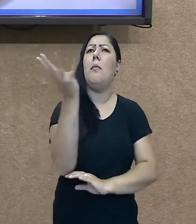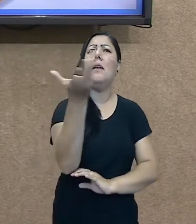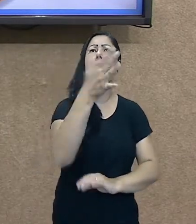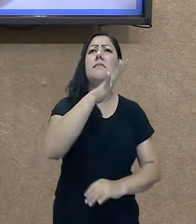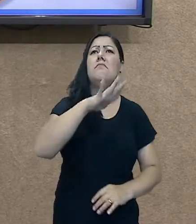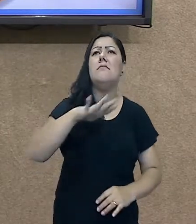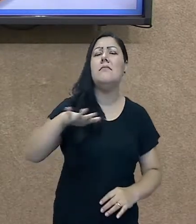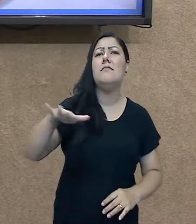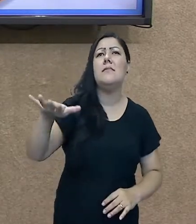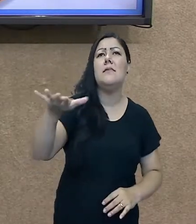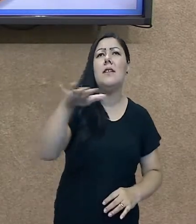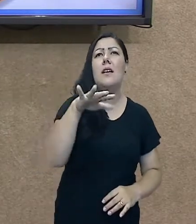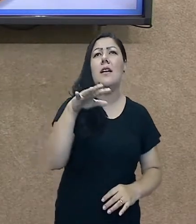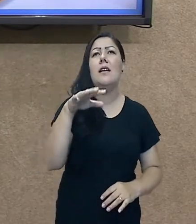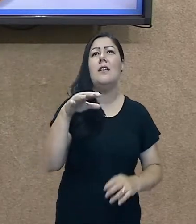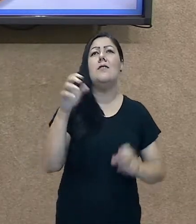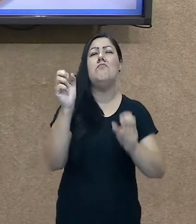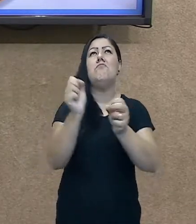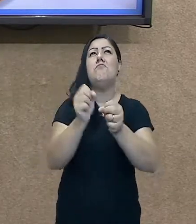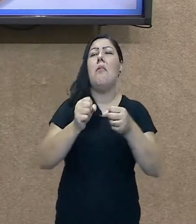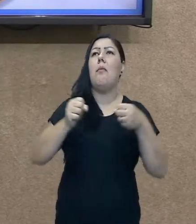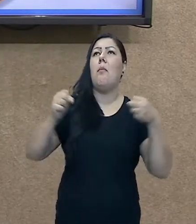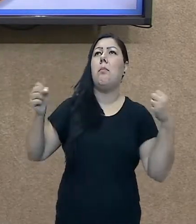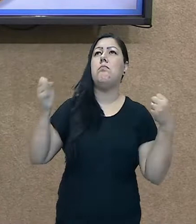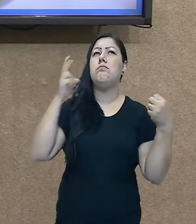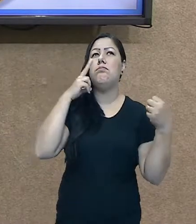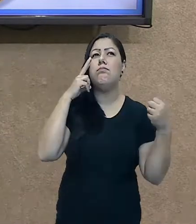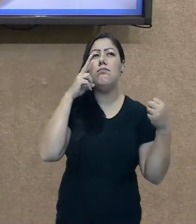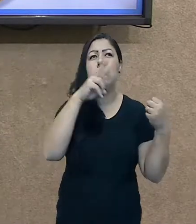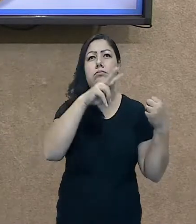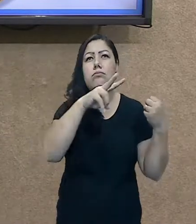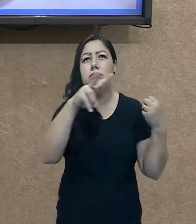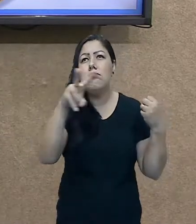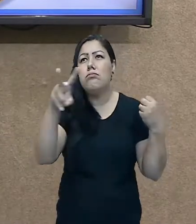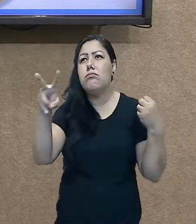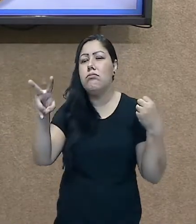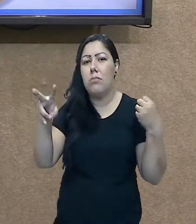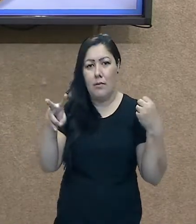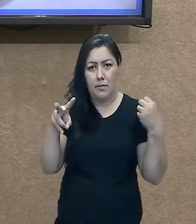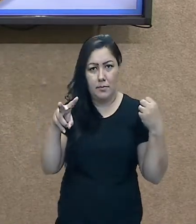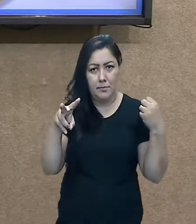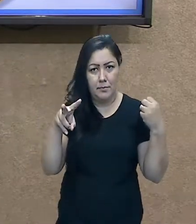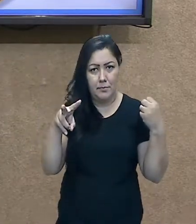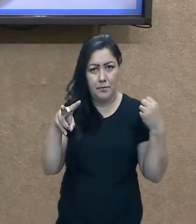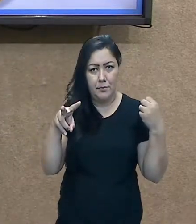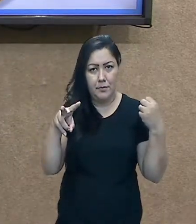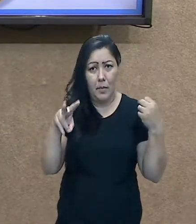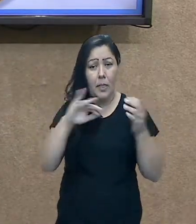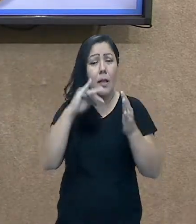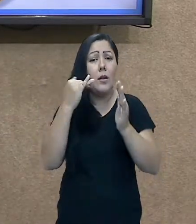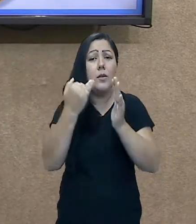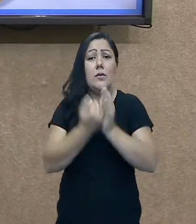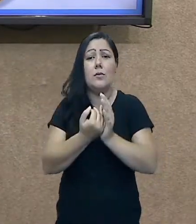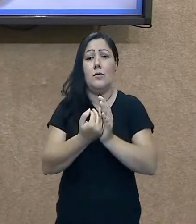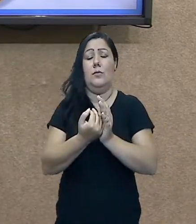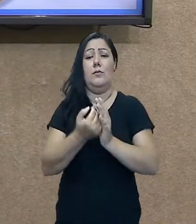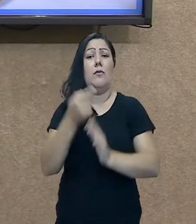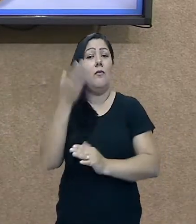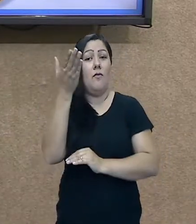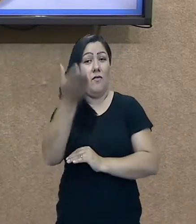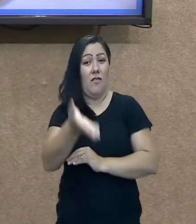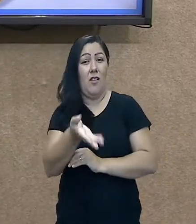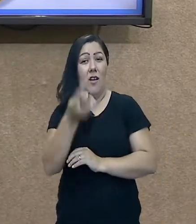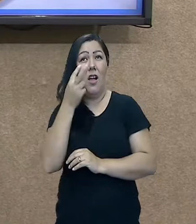Você abre a janela aí na sua casa, olha para fora, aí tudo aquilo que você vê